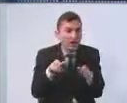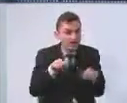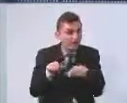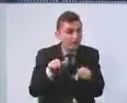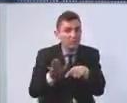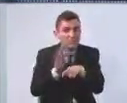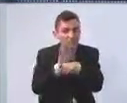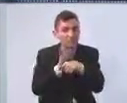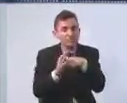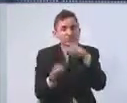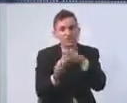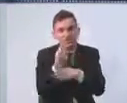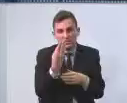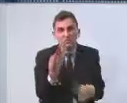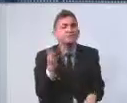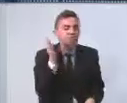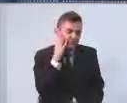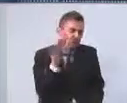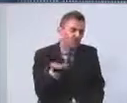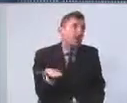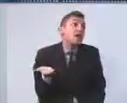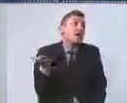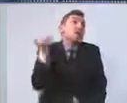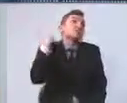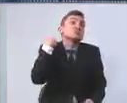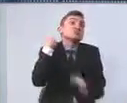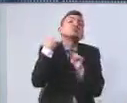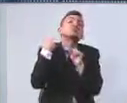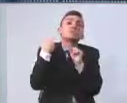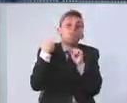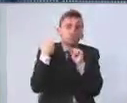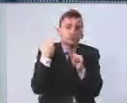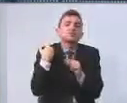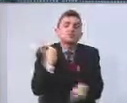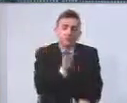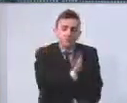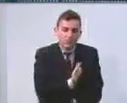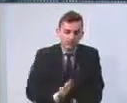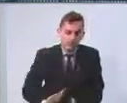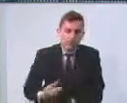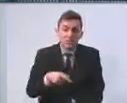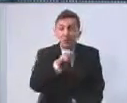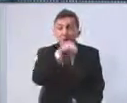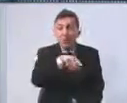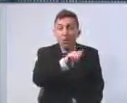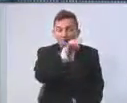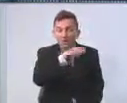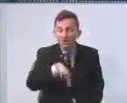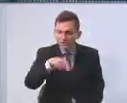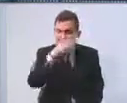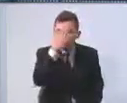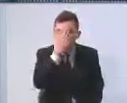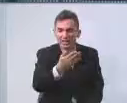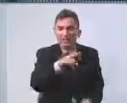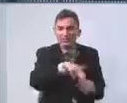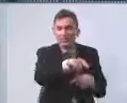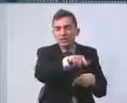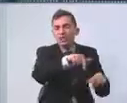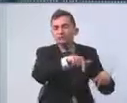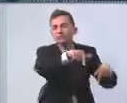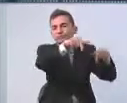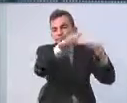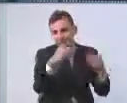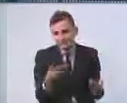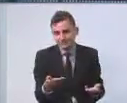naturalmente, essa é a responsabilidade do poder público. Mas a gente agradece o terceiro setor por se dedicar sobre ele. Agora, é uma necessidade,